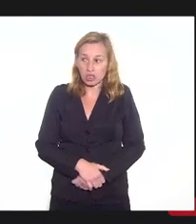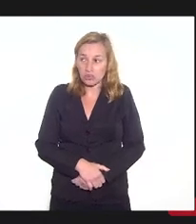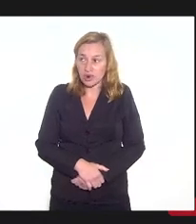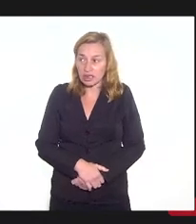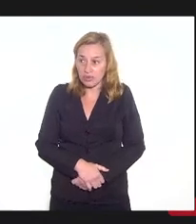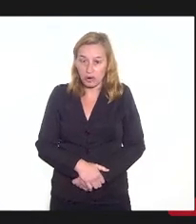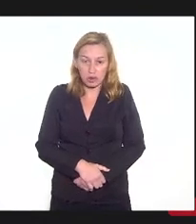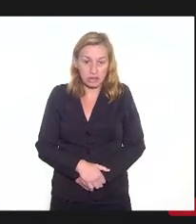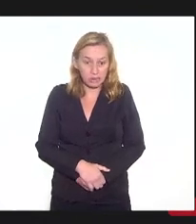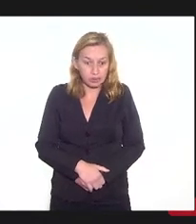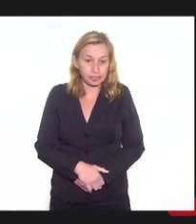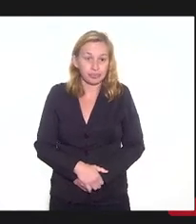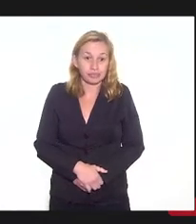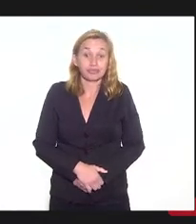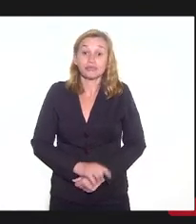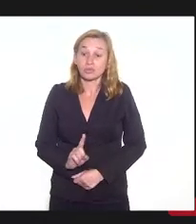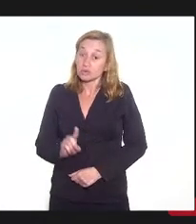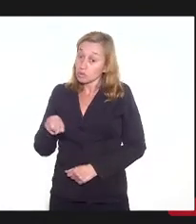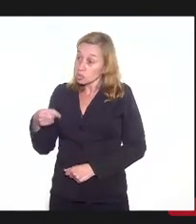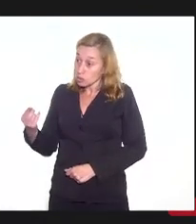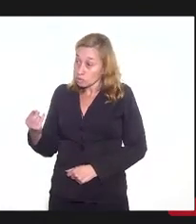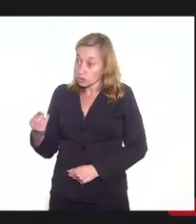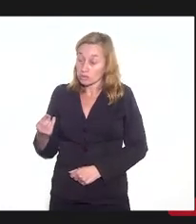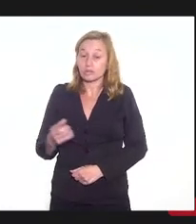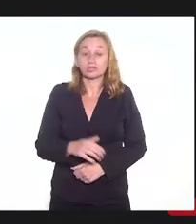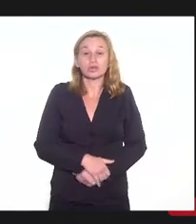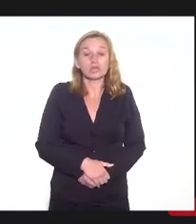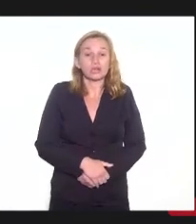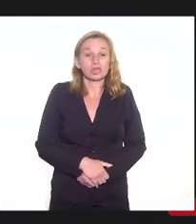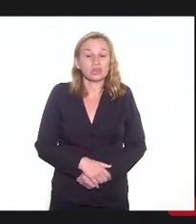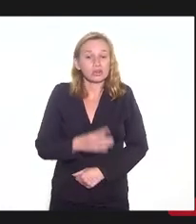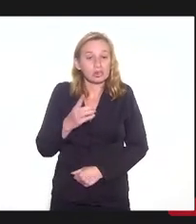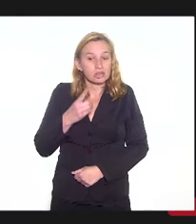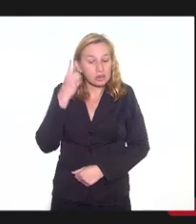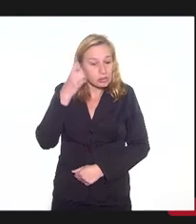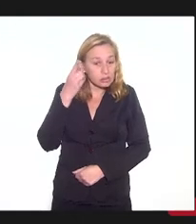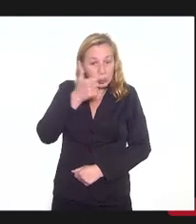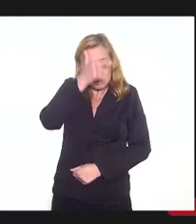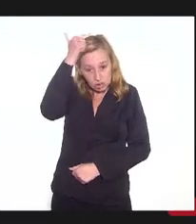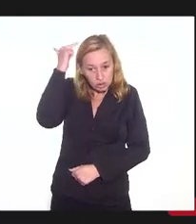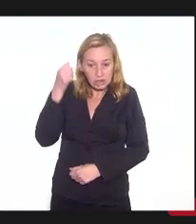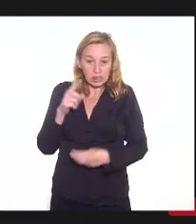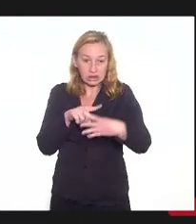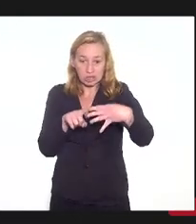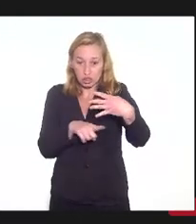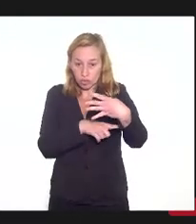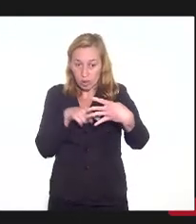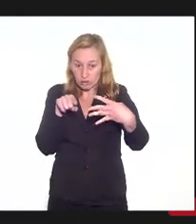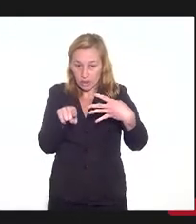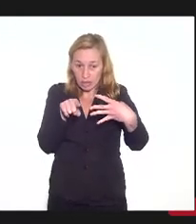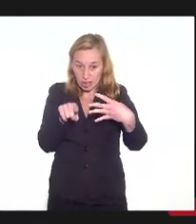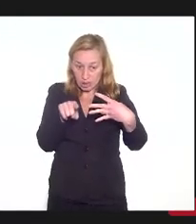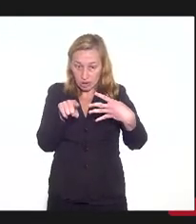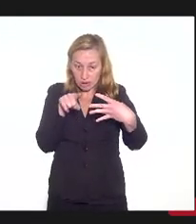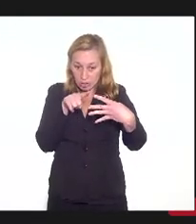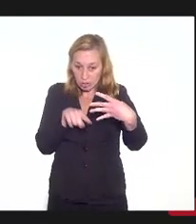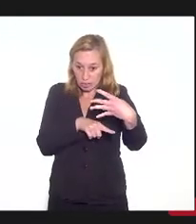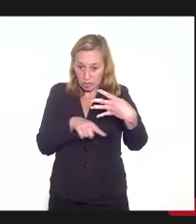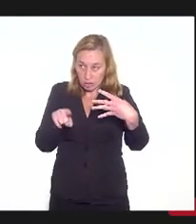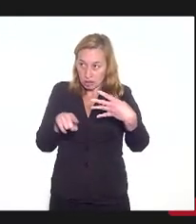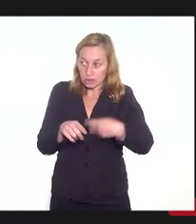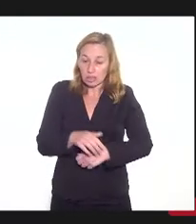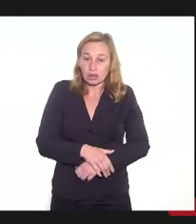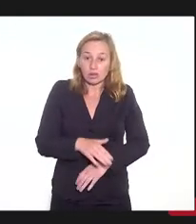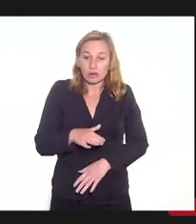realmente, mas, por outro lado, Luiz Paulo, eu acho que, assim, desses quatro itens aqui, o